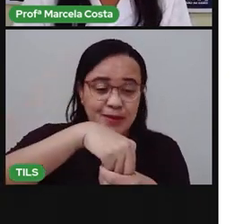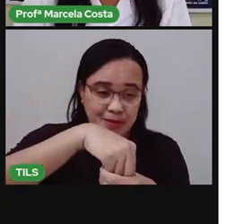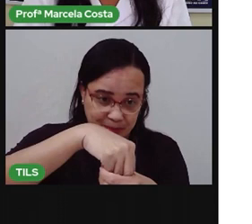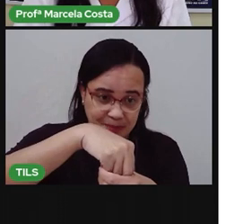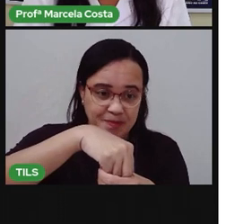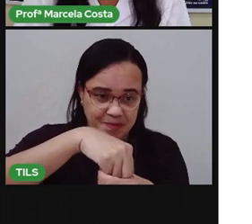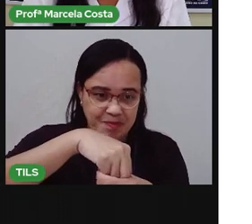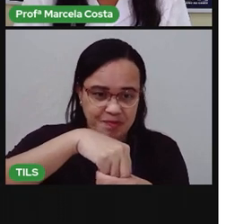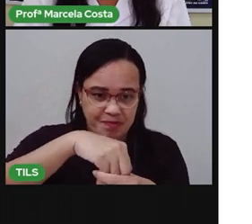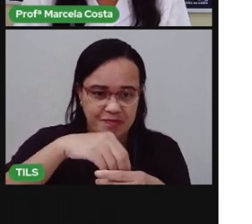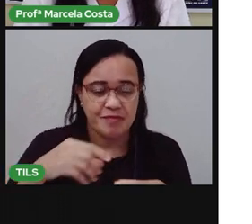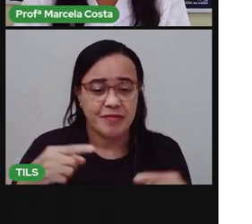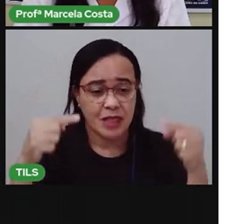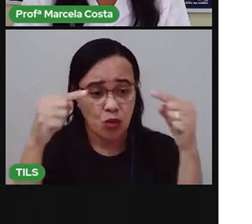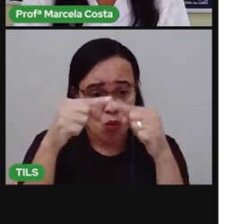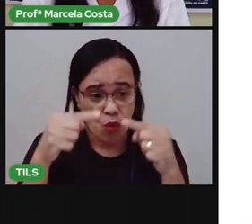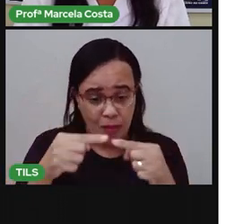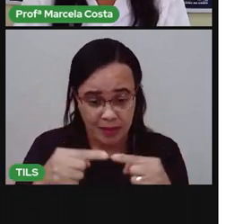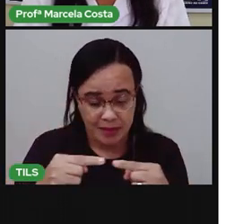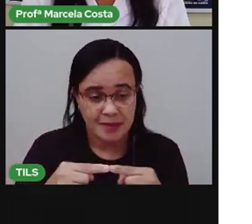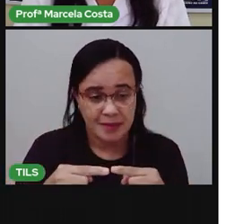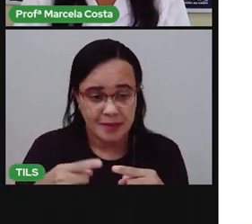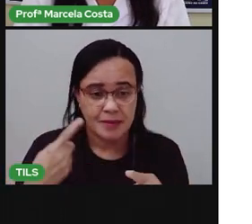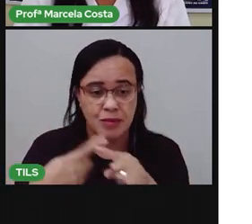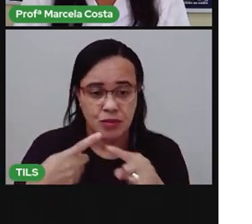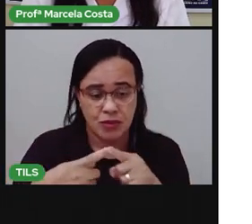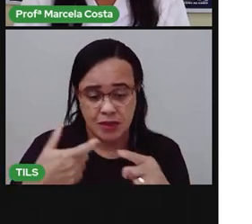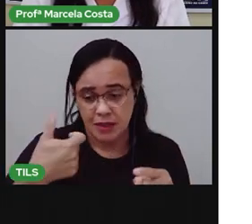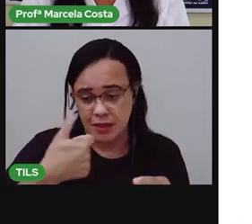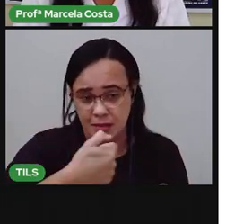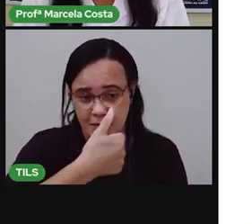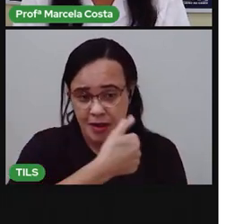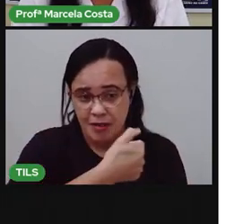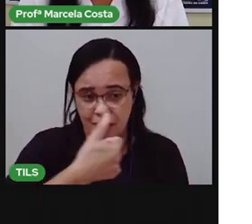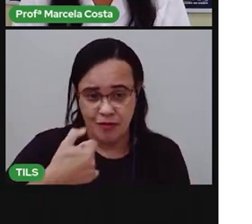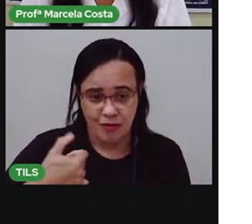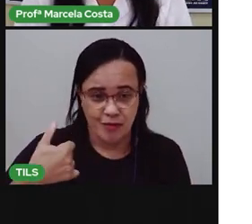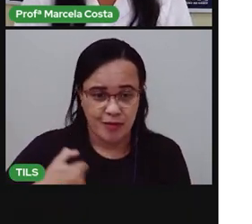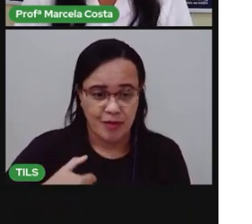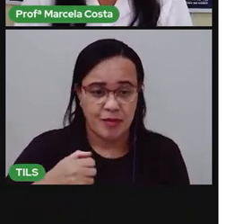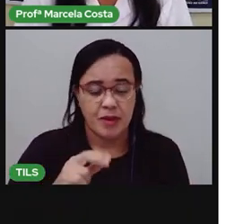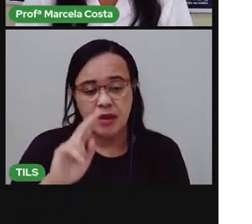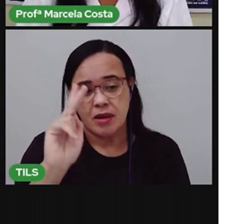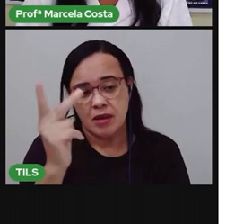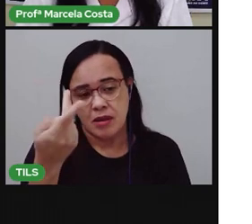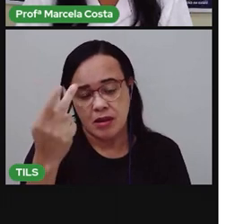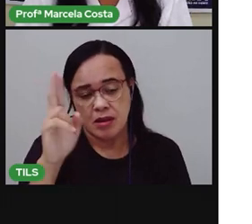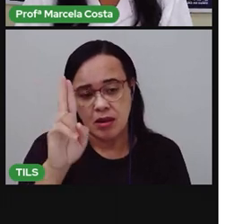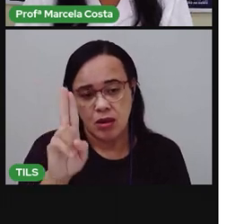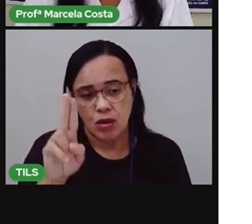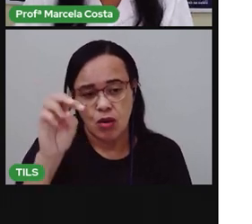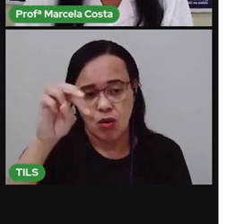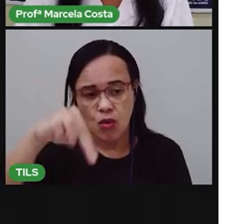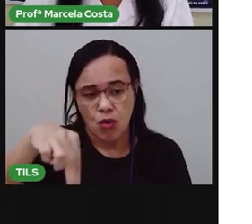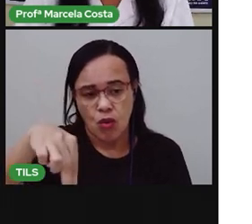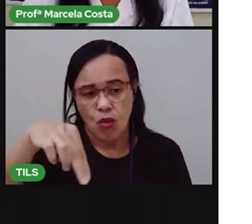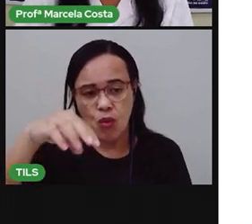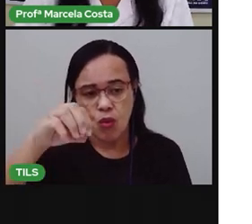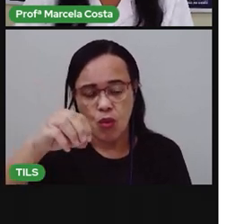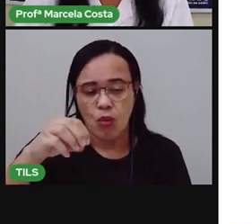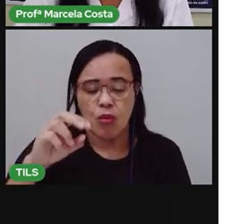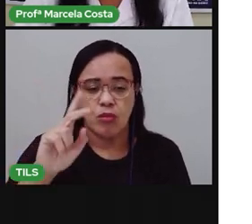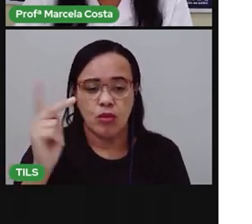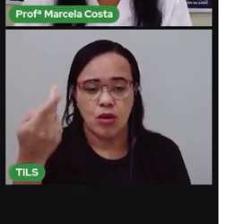tá... Humor, né? O nome desse perfume chama humor. E aí traz o texto, uma mensagem